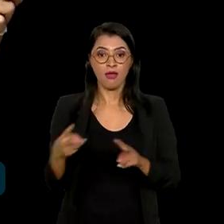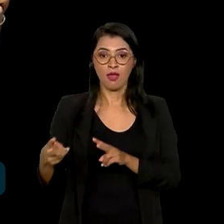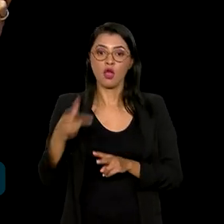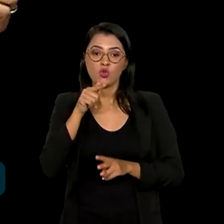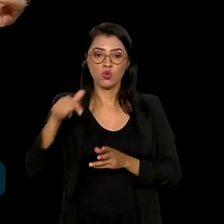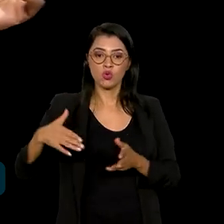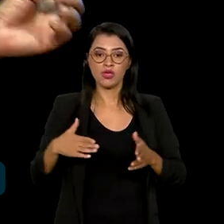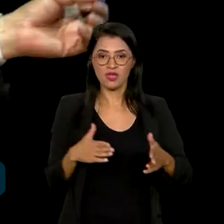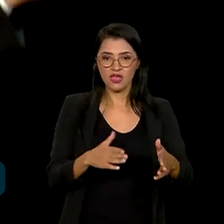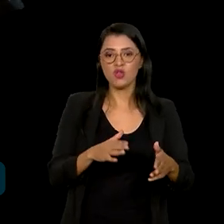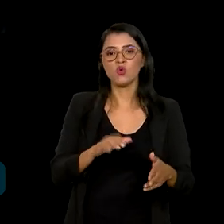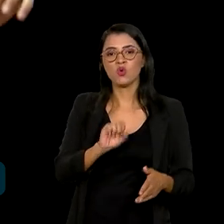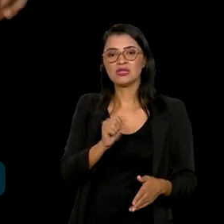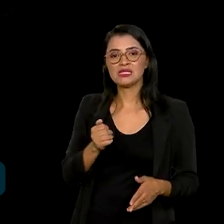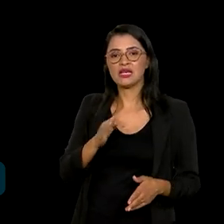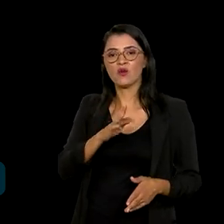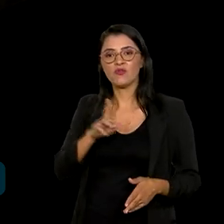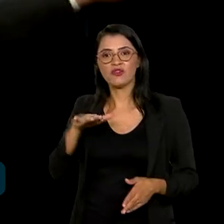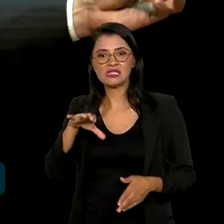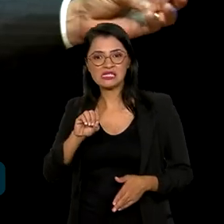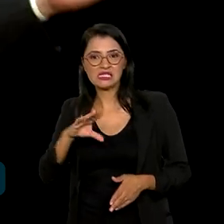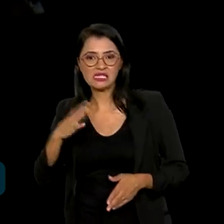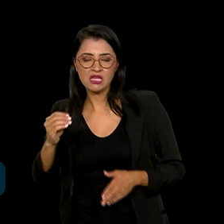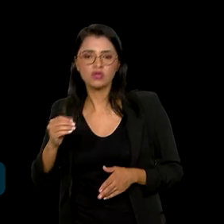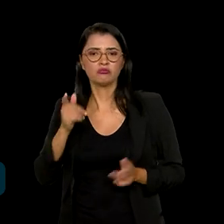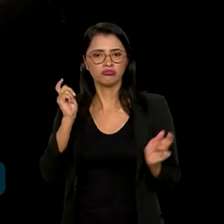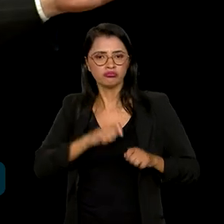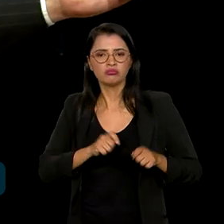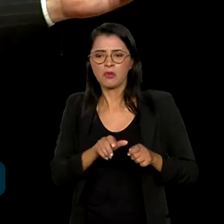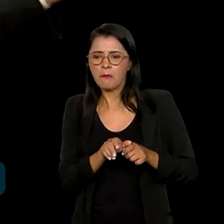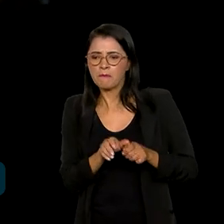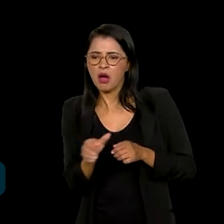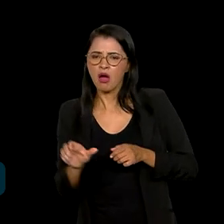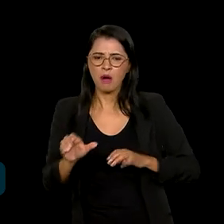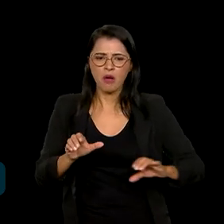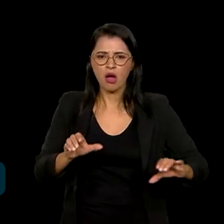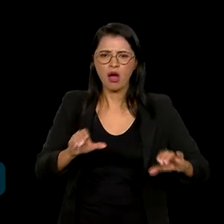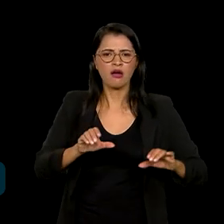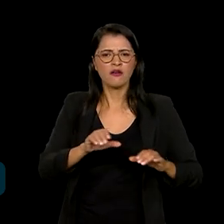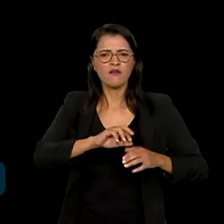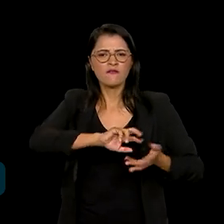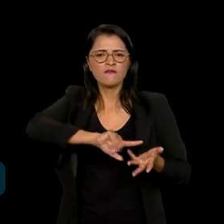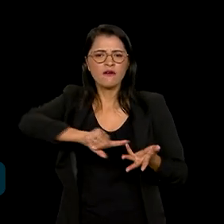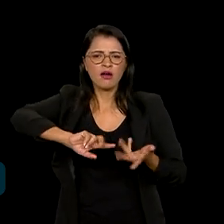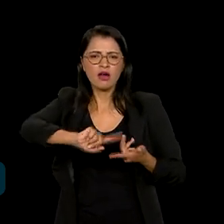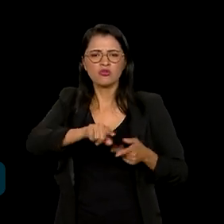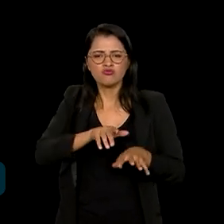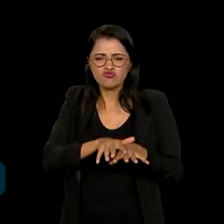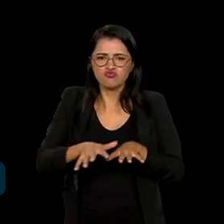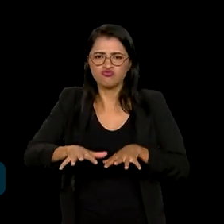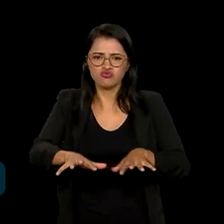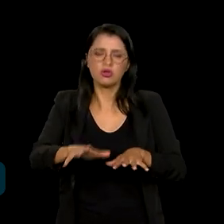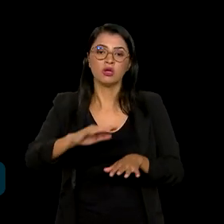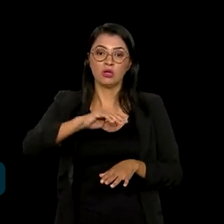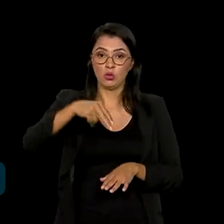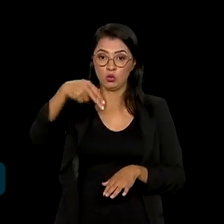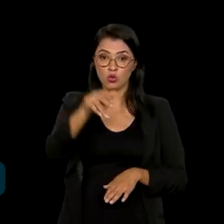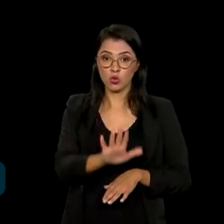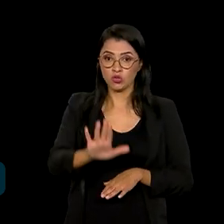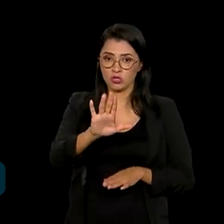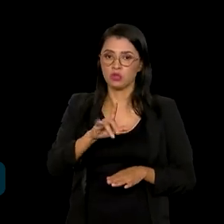Rio São Francisco, que viabiliza vários canais, várias adutoras no Nordeste inteiro, resolvendo